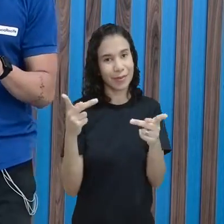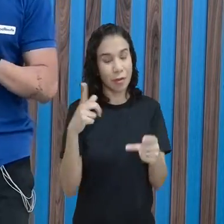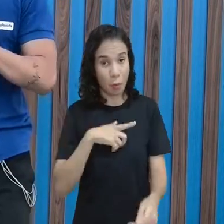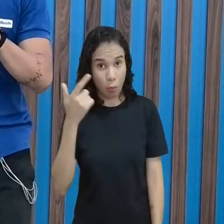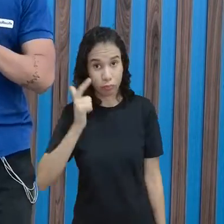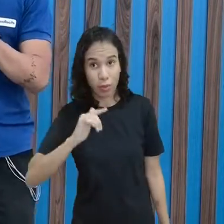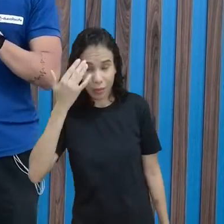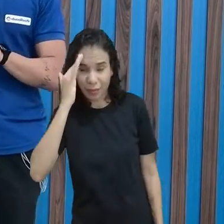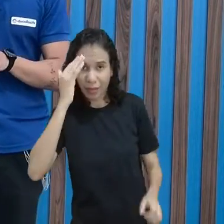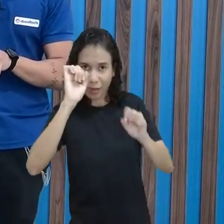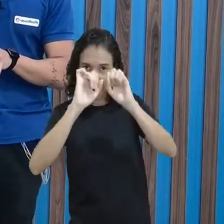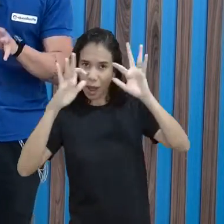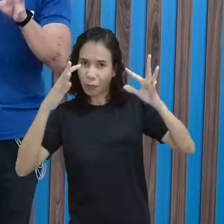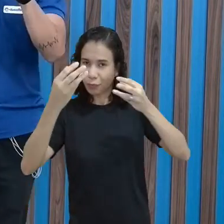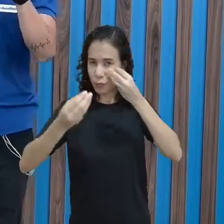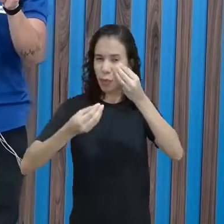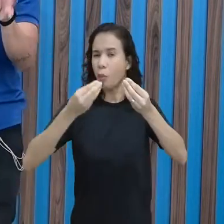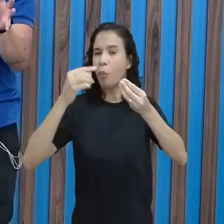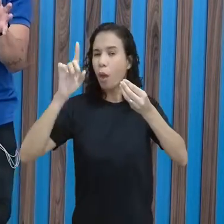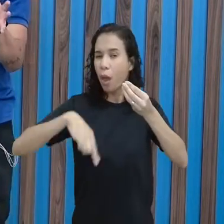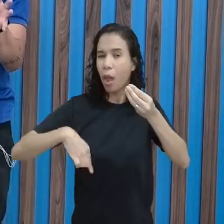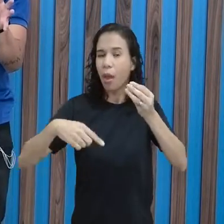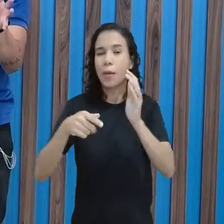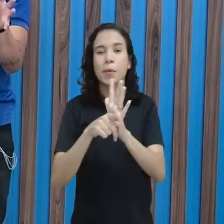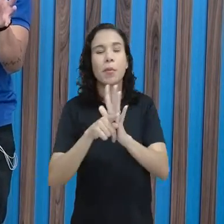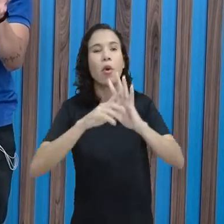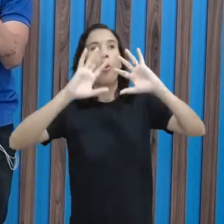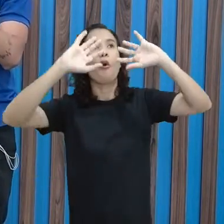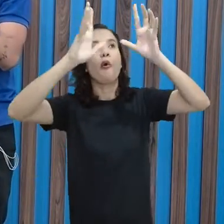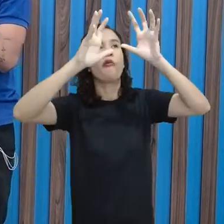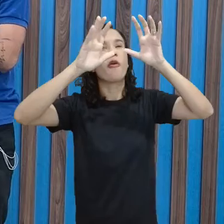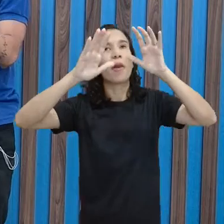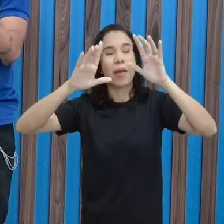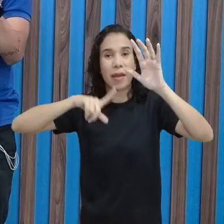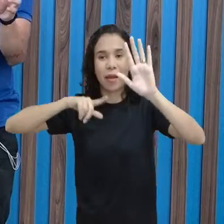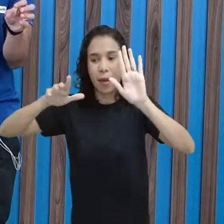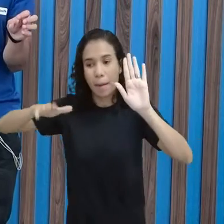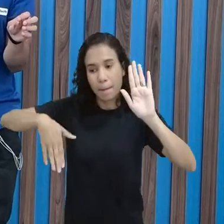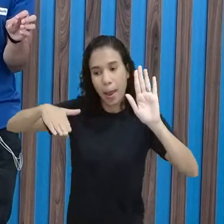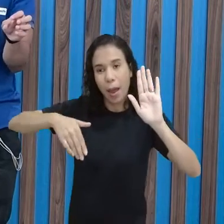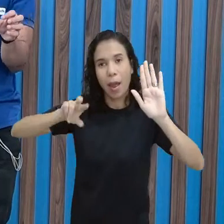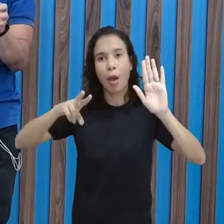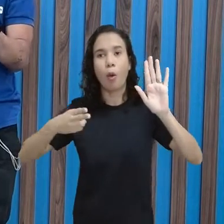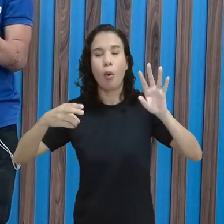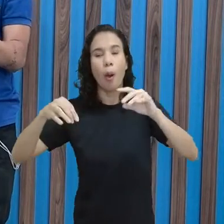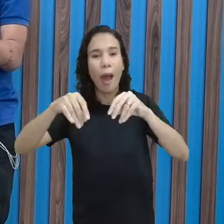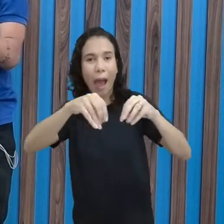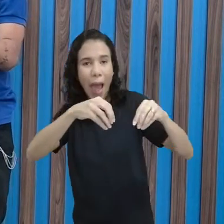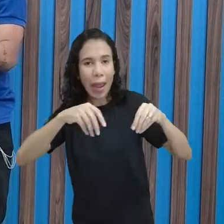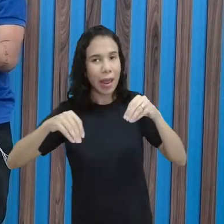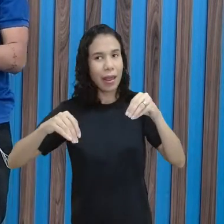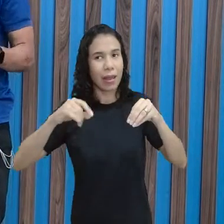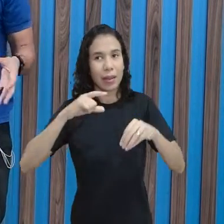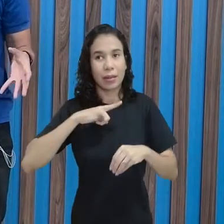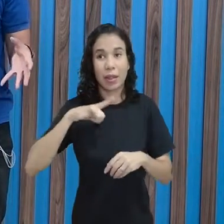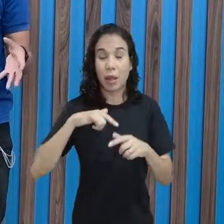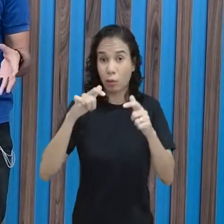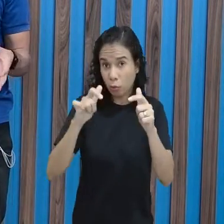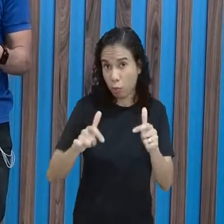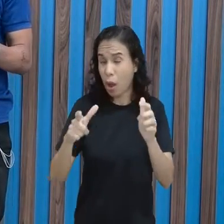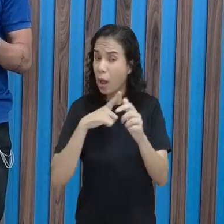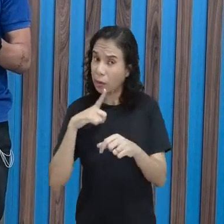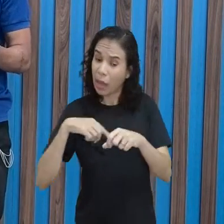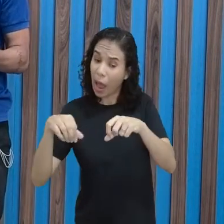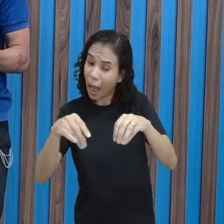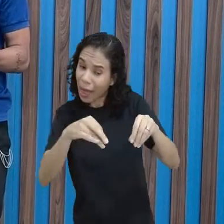vai dar pra vocês entenderem um pouquinho a sacada. Que o vôlei, a gente fala vôlei de praia ou de areia, né? Tem lugares que tem lá quadra de